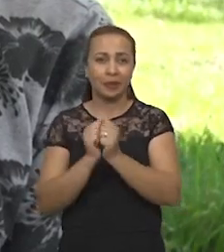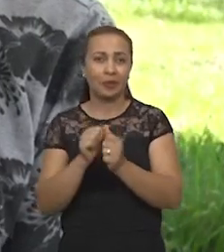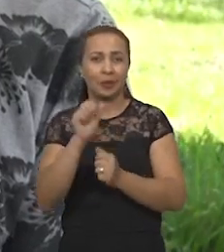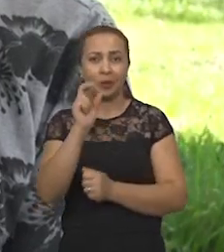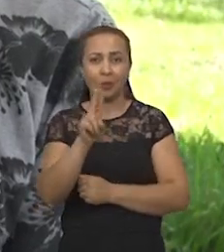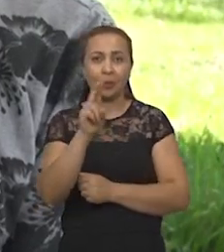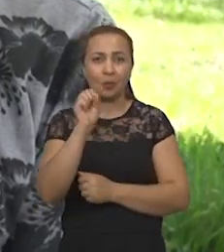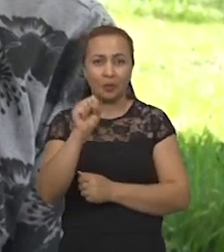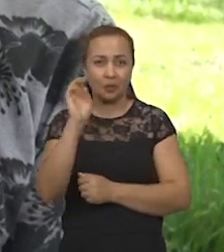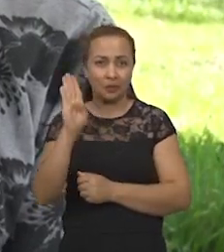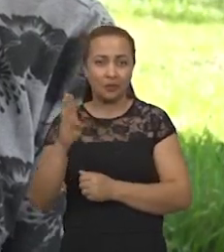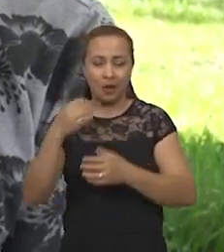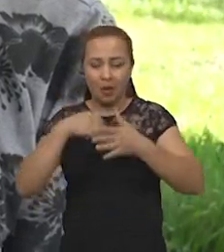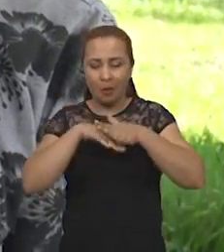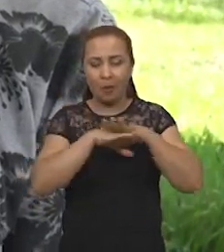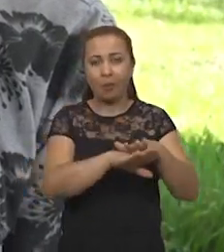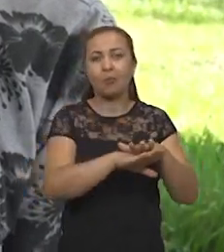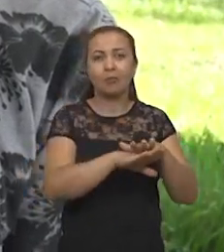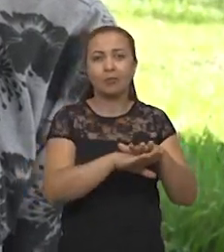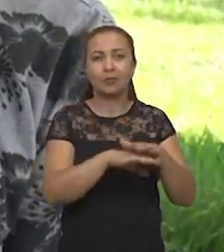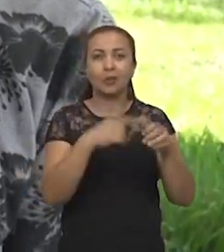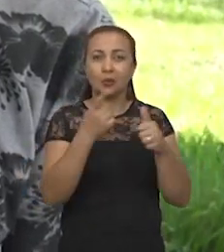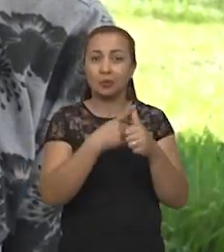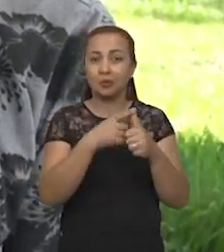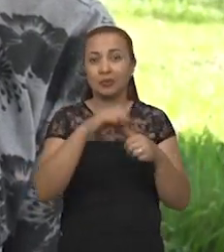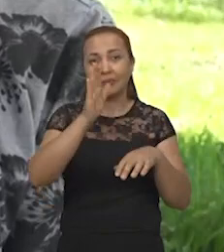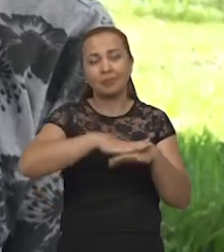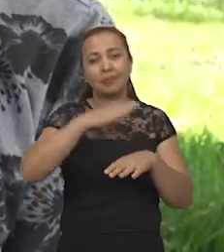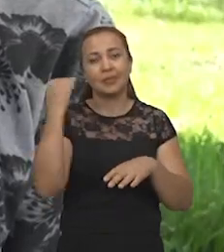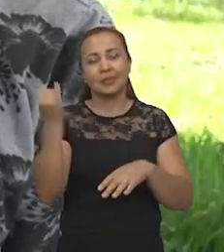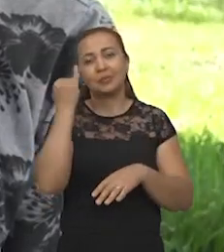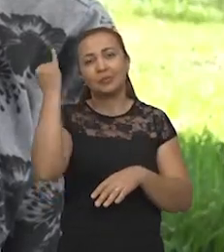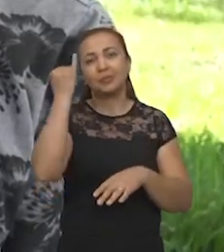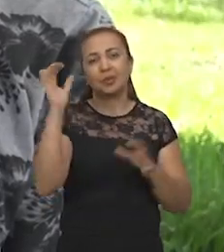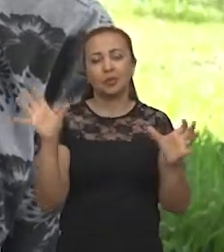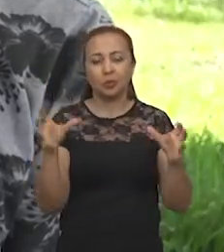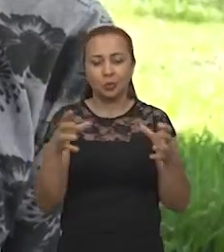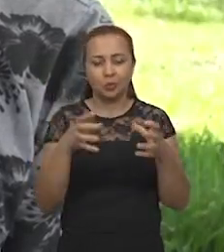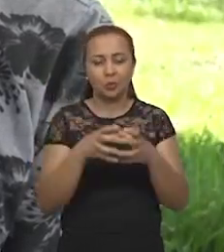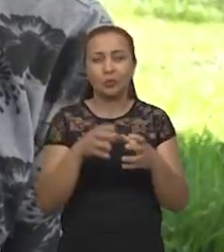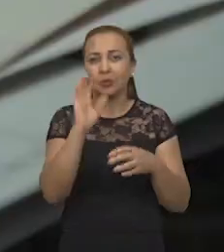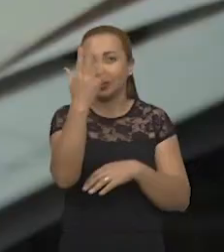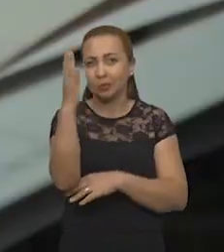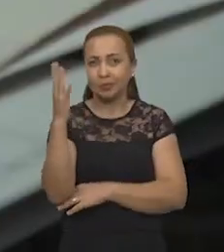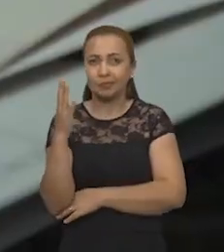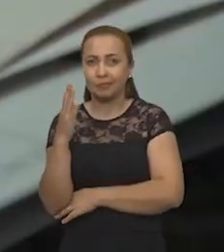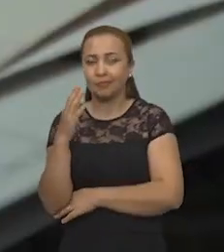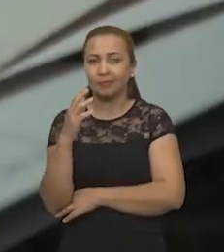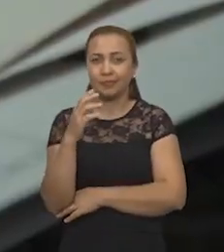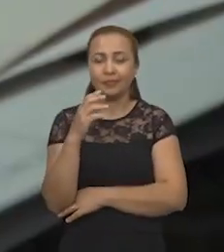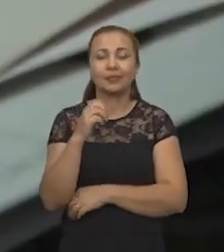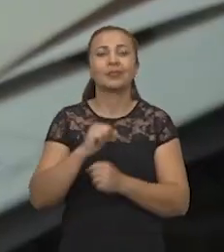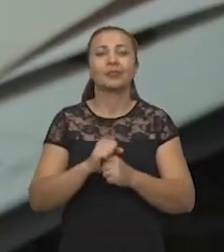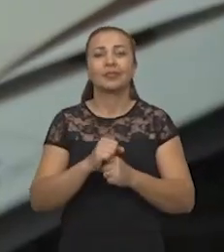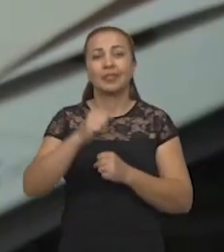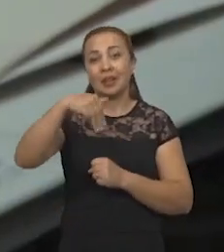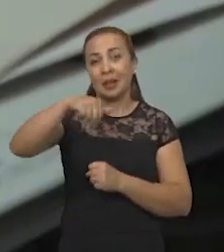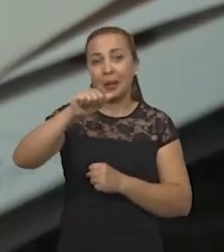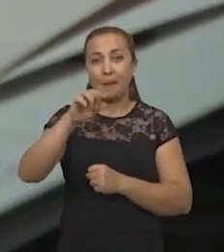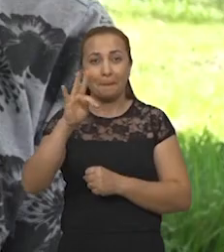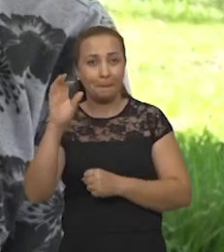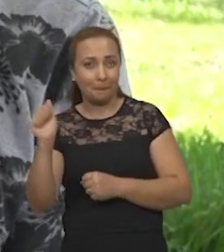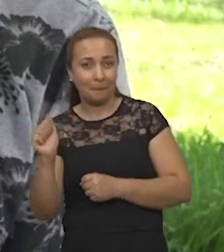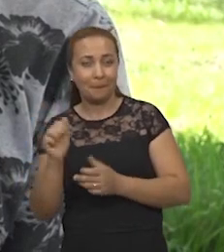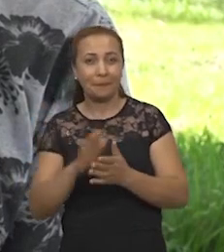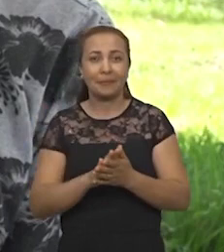a UFSB, ele guarda uma das mais importantes coleções de plantas da Mata Atlântica. Por isso, esse